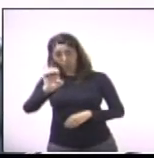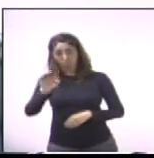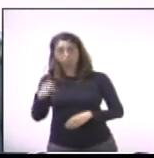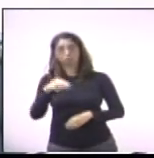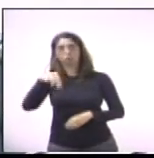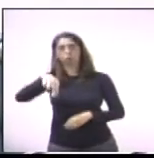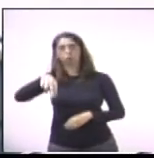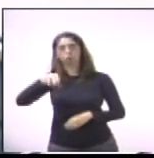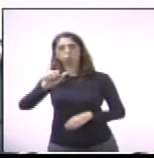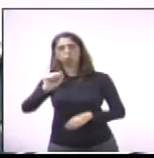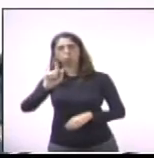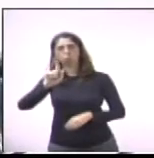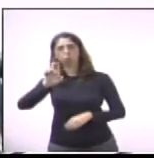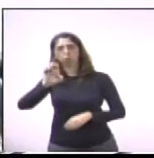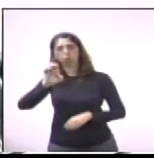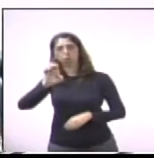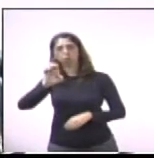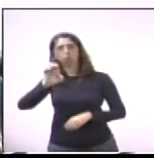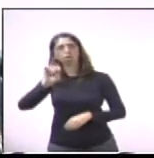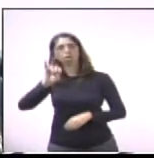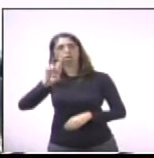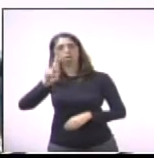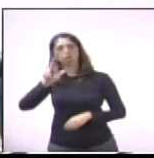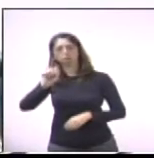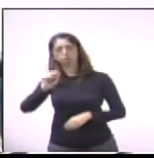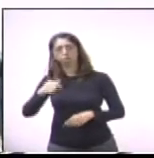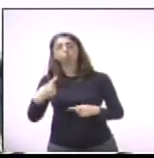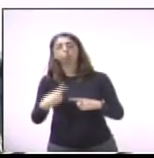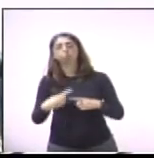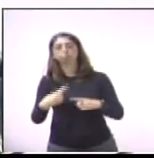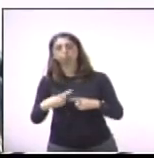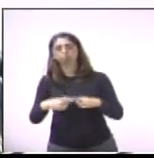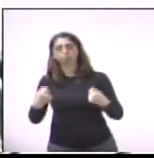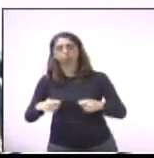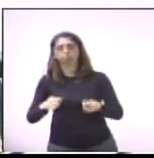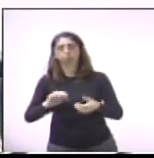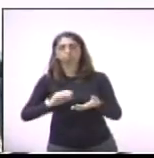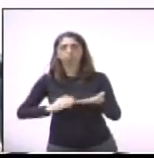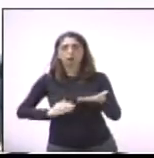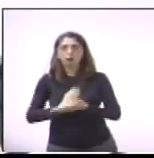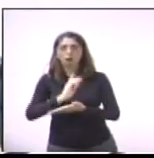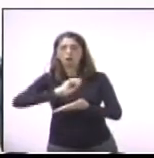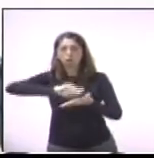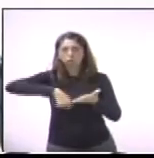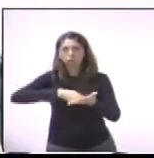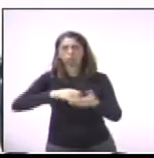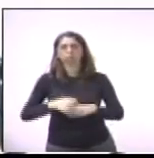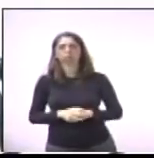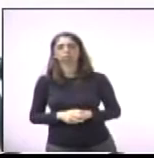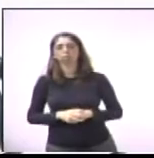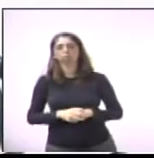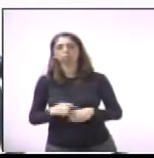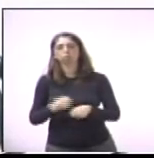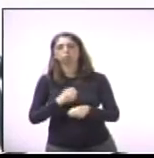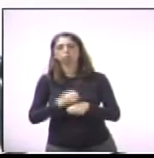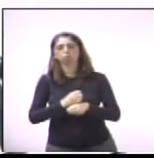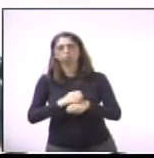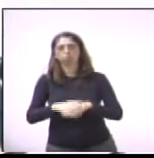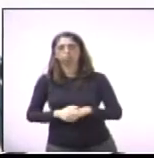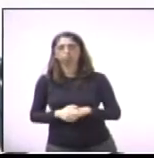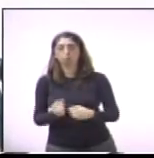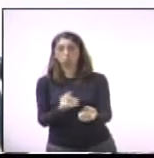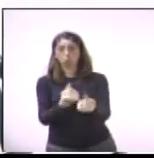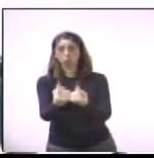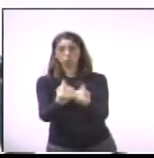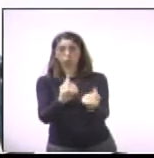junto à Rota das Bandeiras para que consigamos a liberação para o retorno aqui próximo à